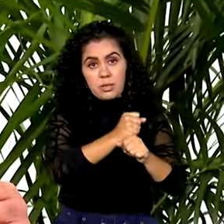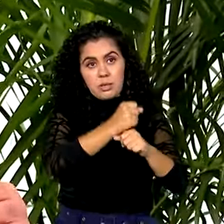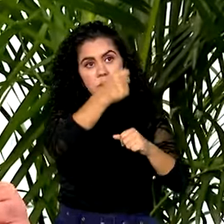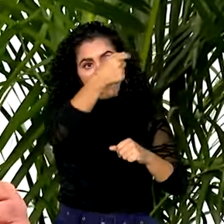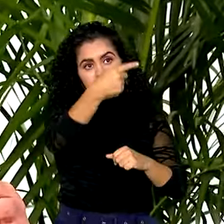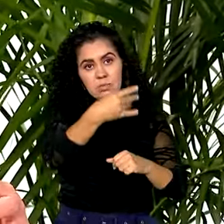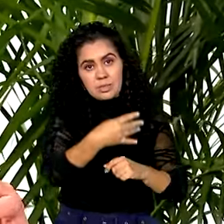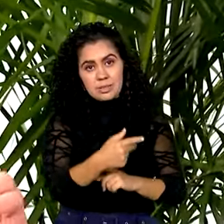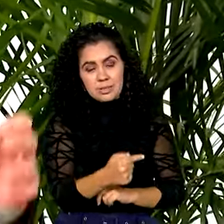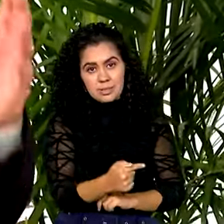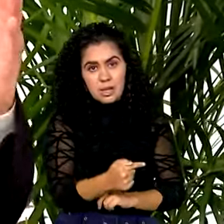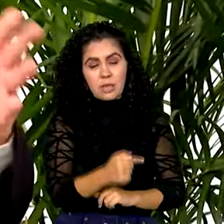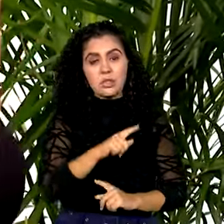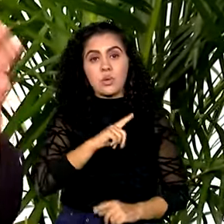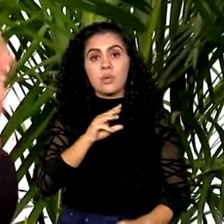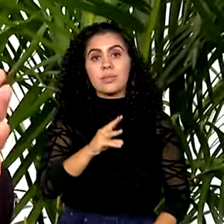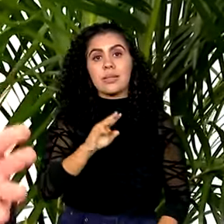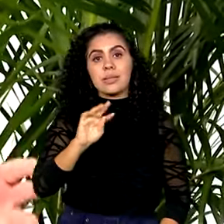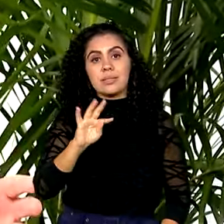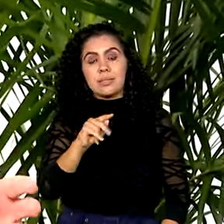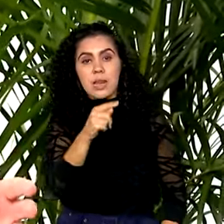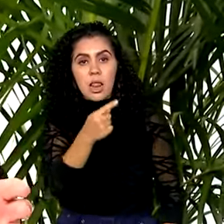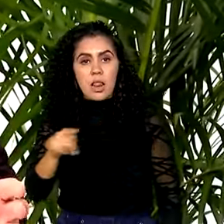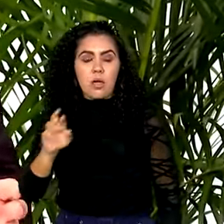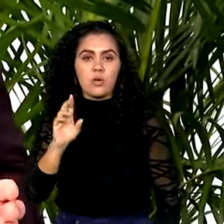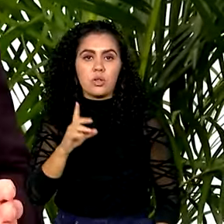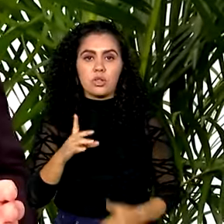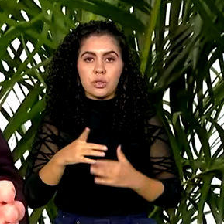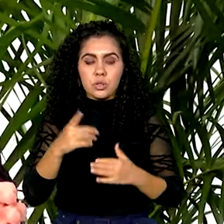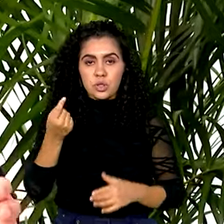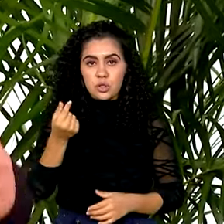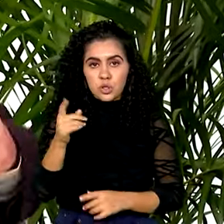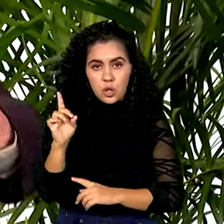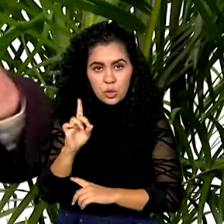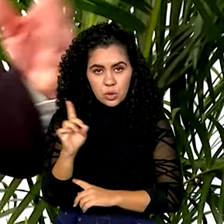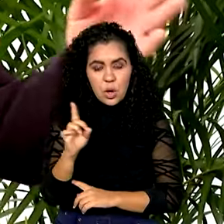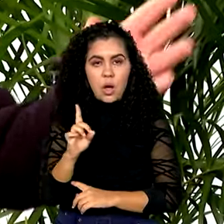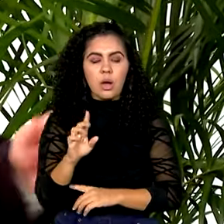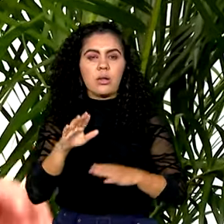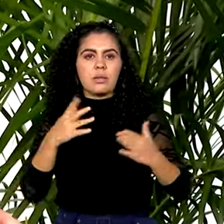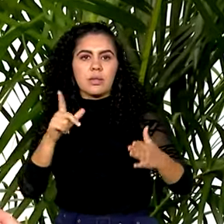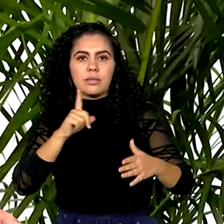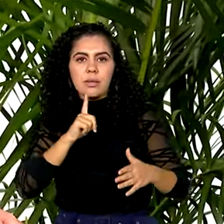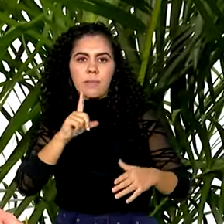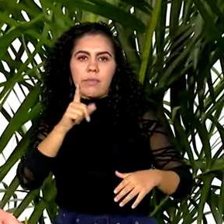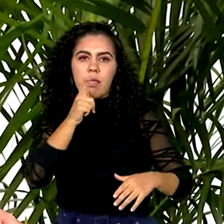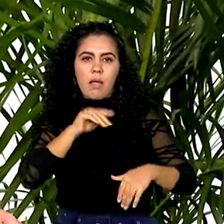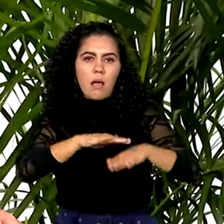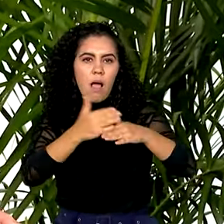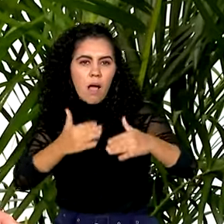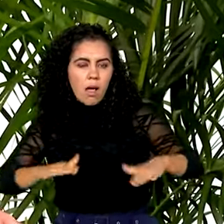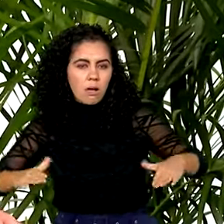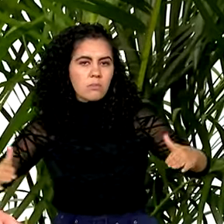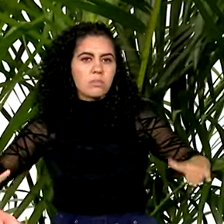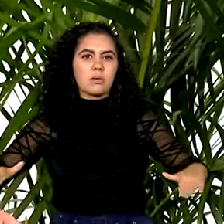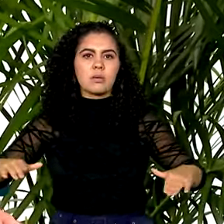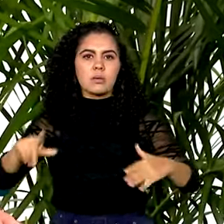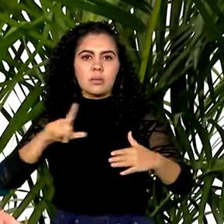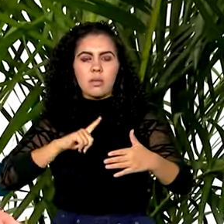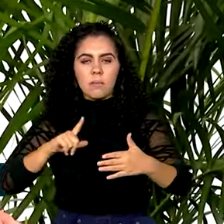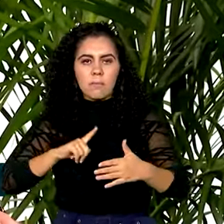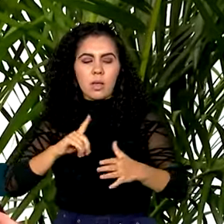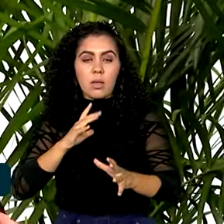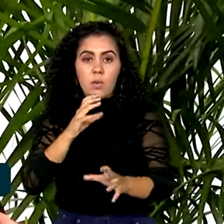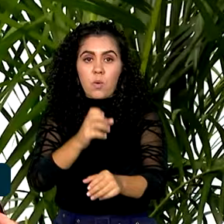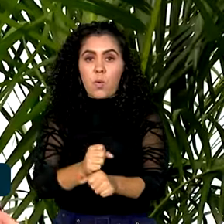trilhões de dólares. Então, os interesses que estão hoje nos mares, nos oceanos, especialmente um país que